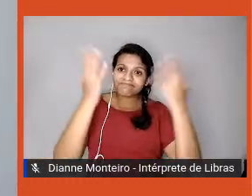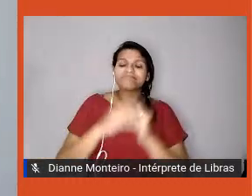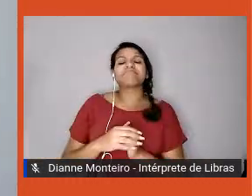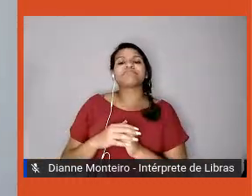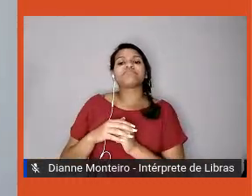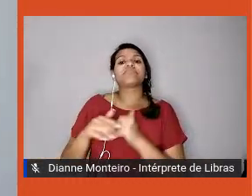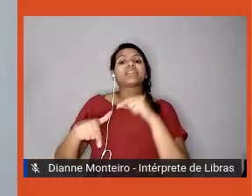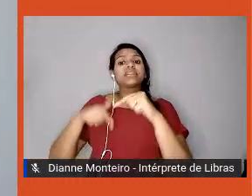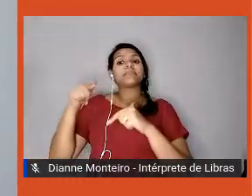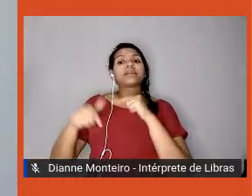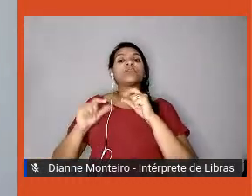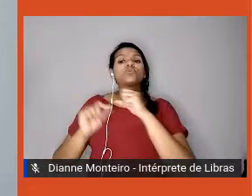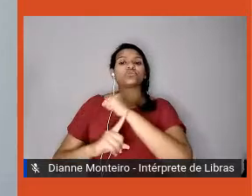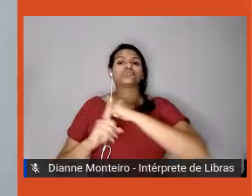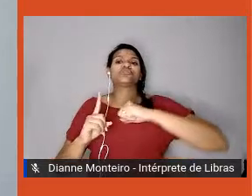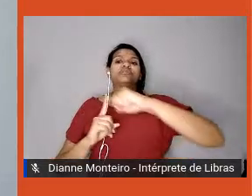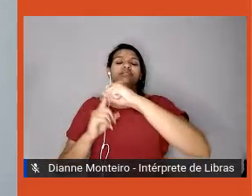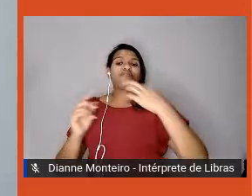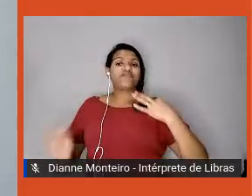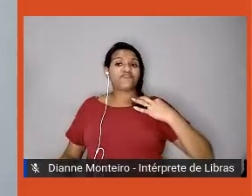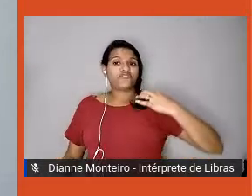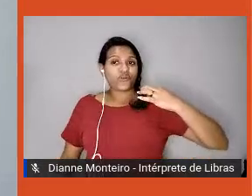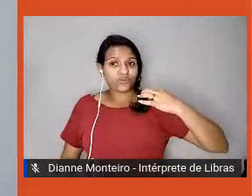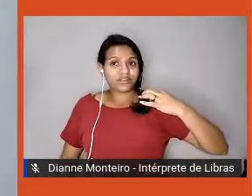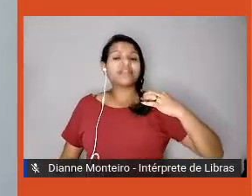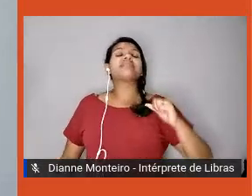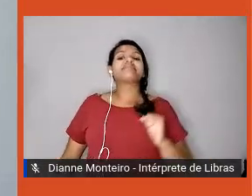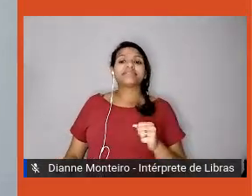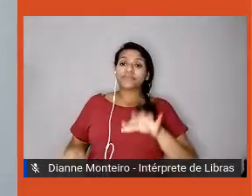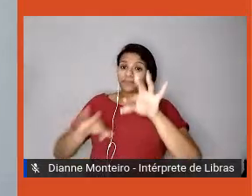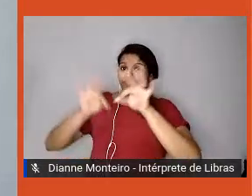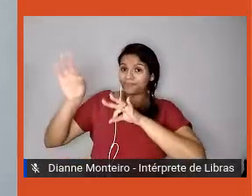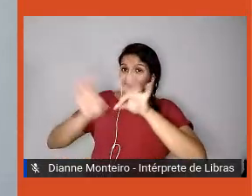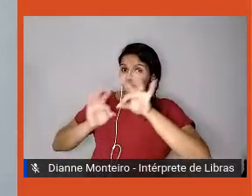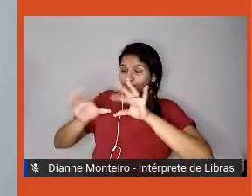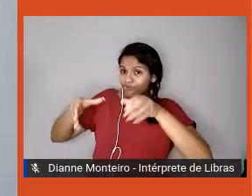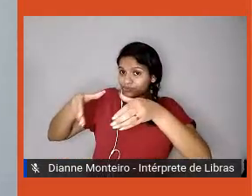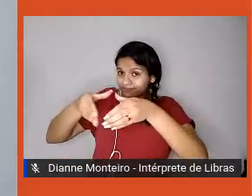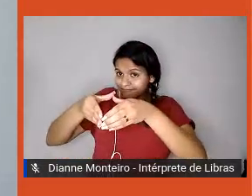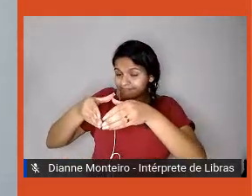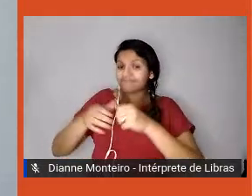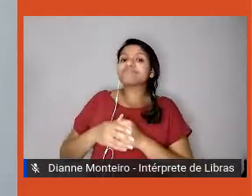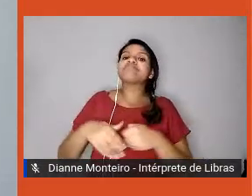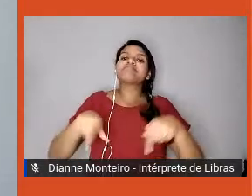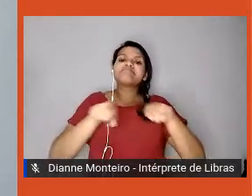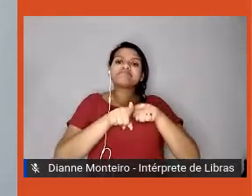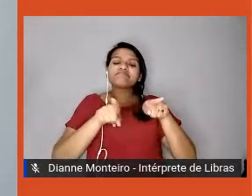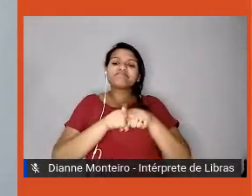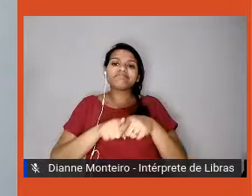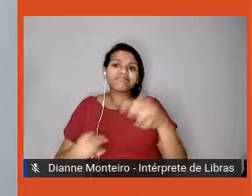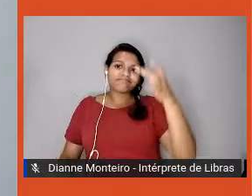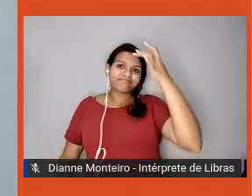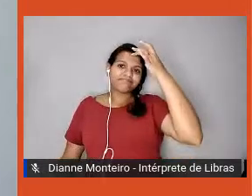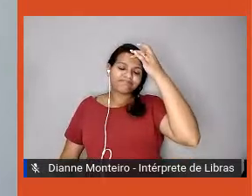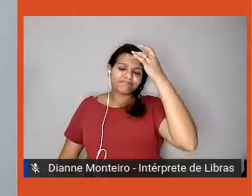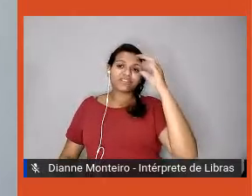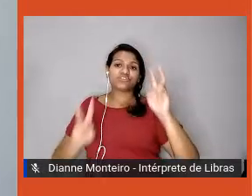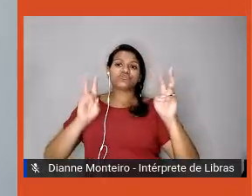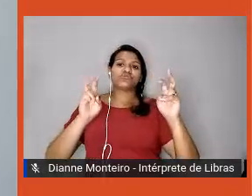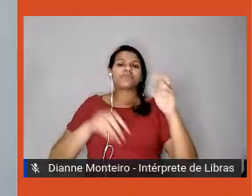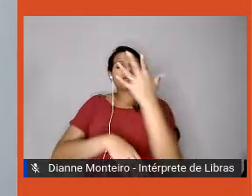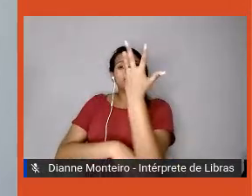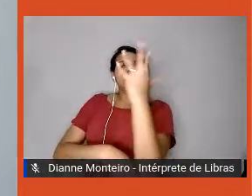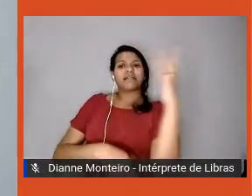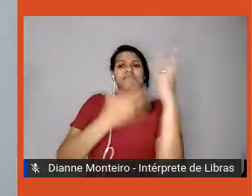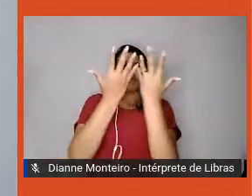voluntariado, projetos comunitários, conscientização ambiental também, e eu incluiria